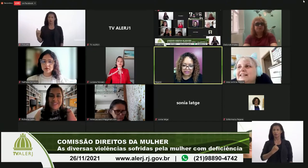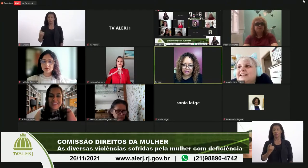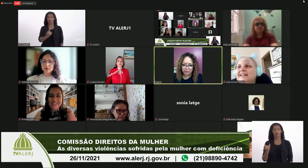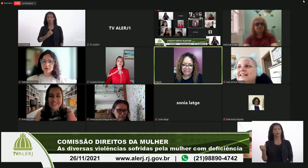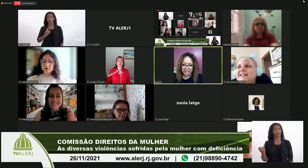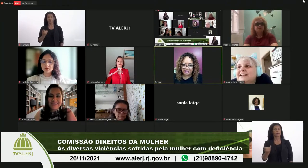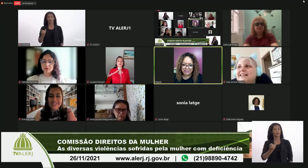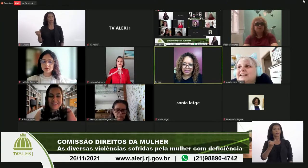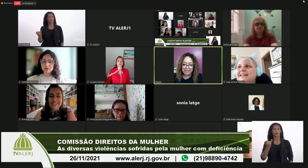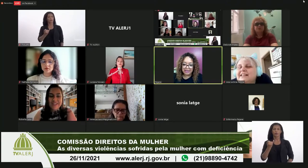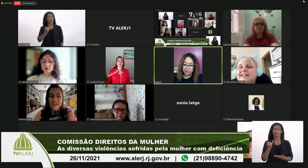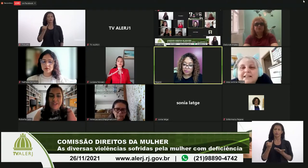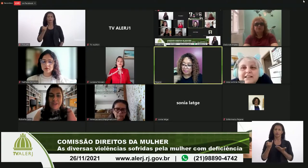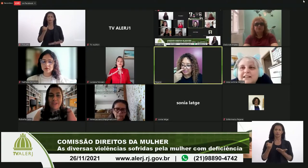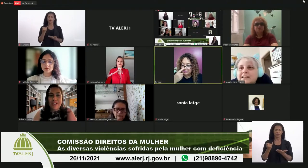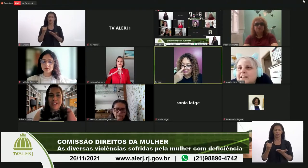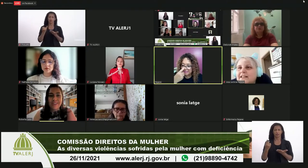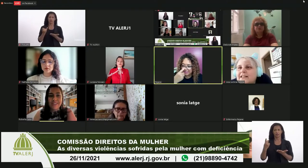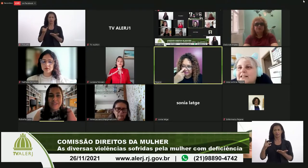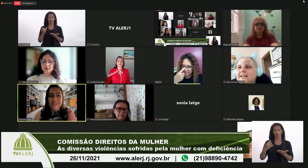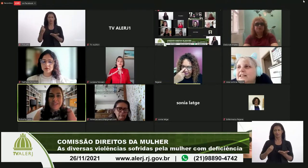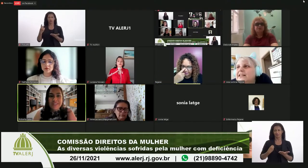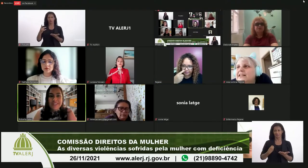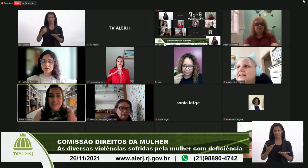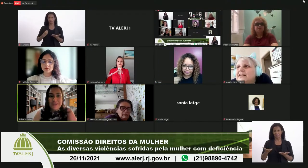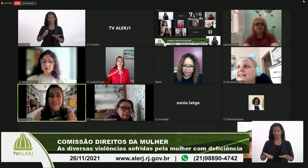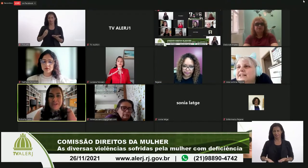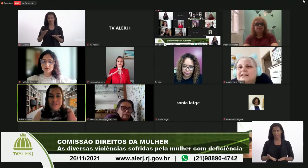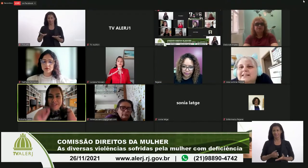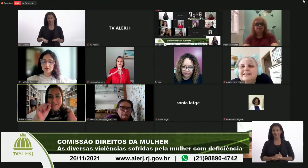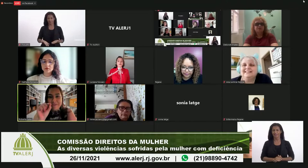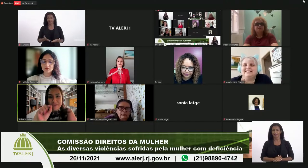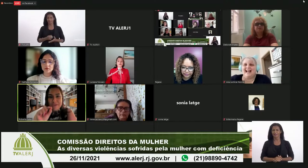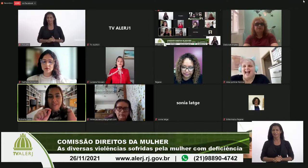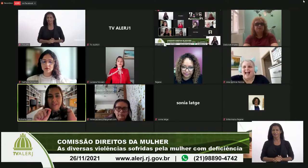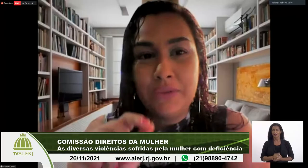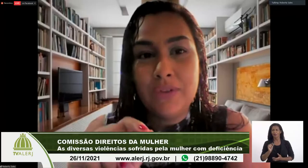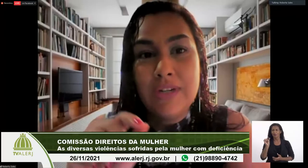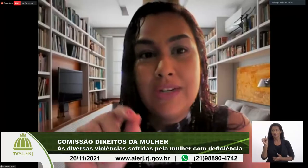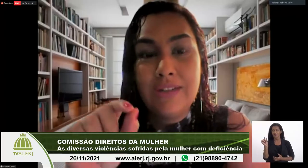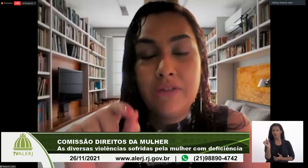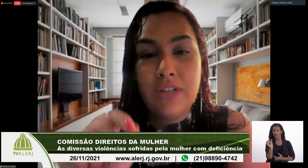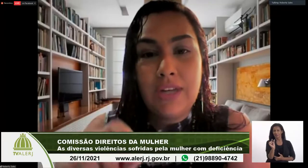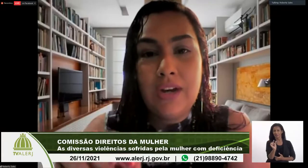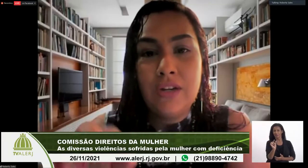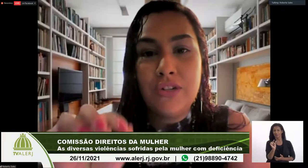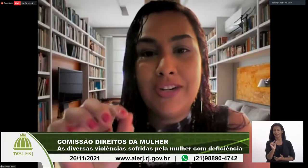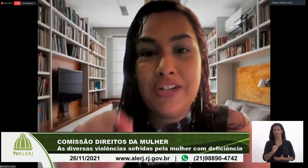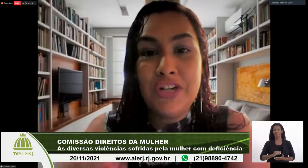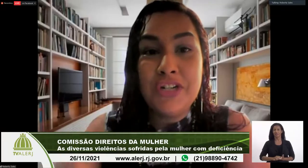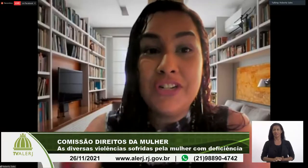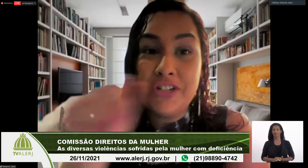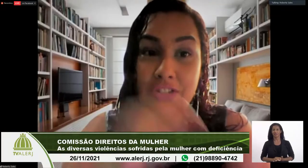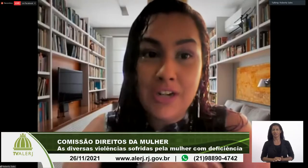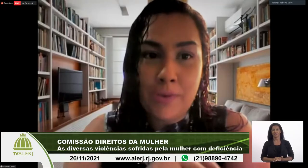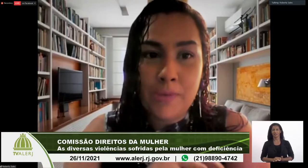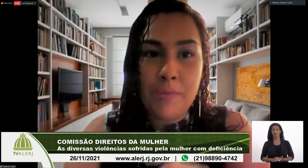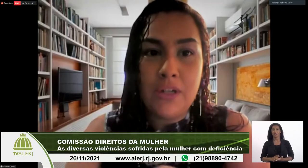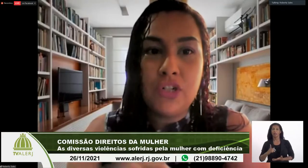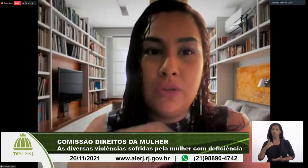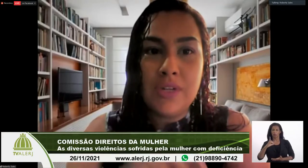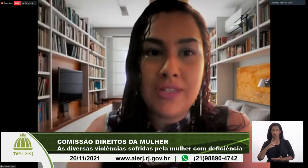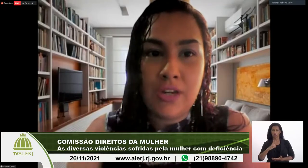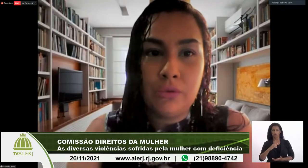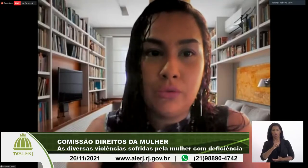importante, Roberta, a sua presença. Deixa eu só fazer um adendo. Na verdade, a gente tinha, a